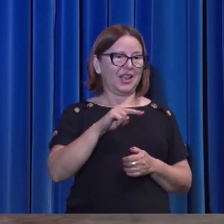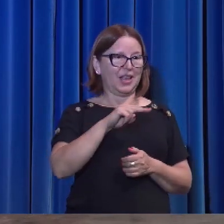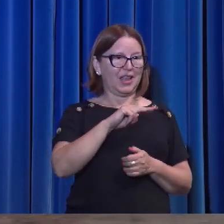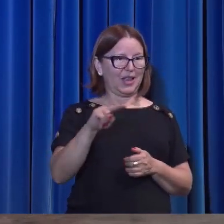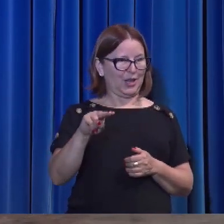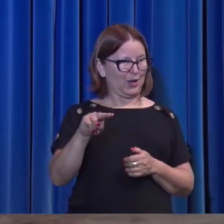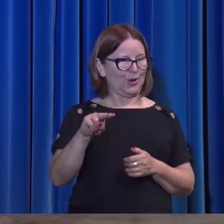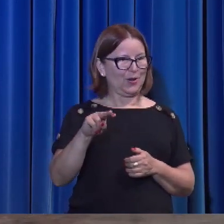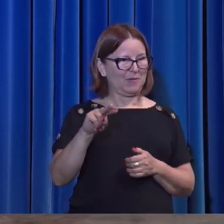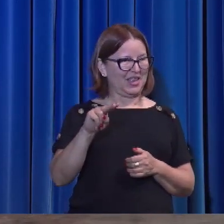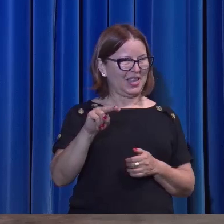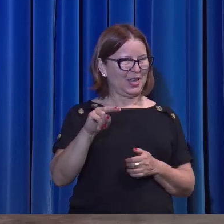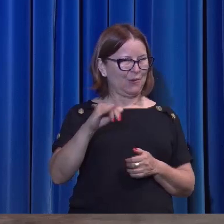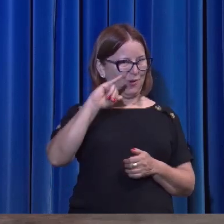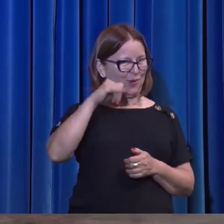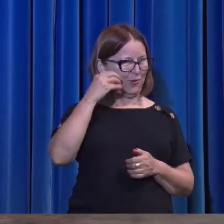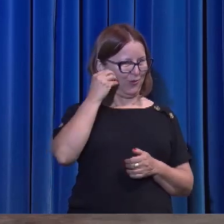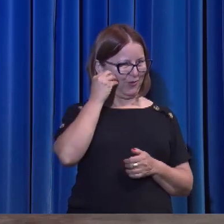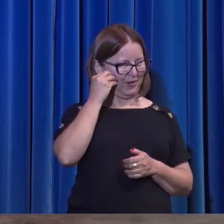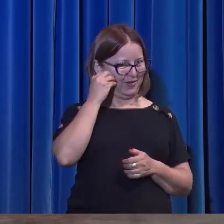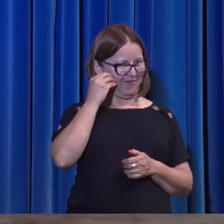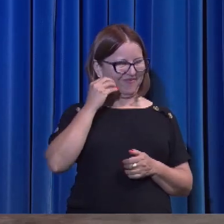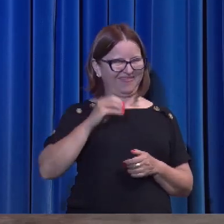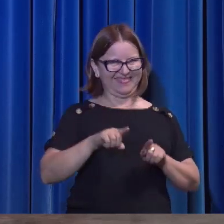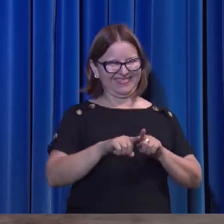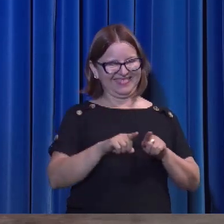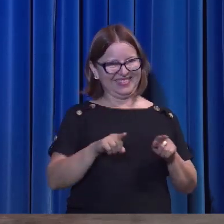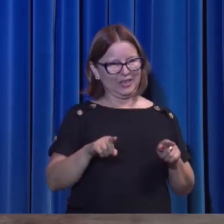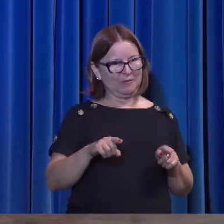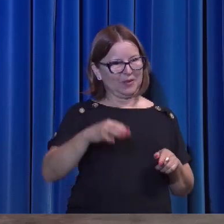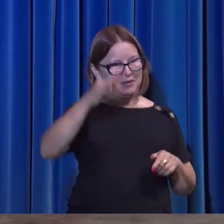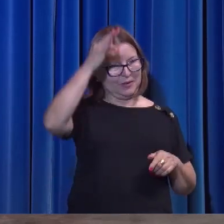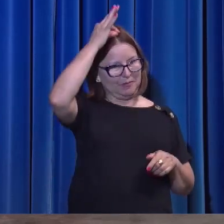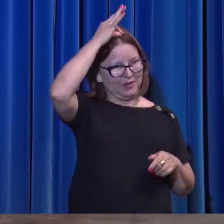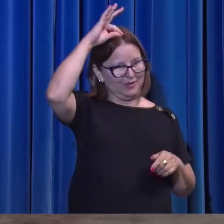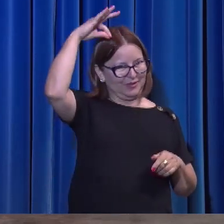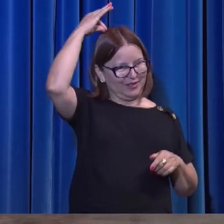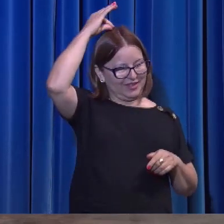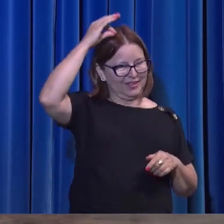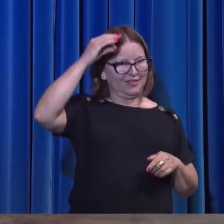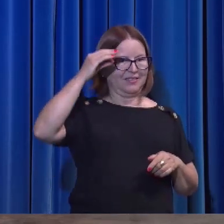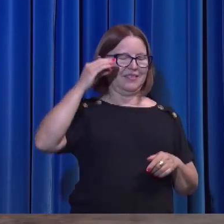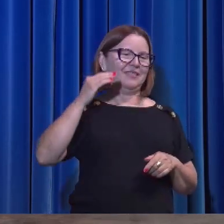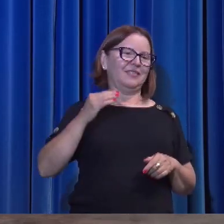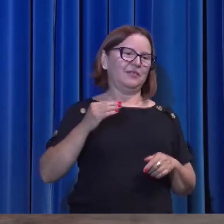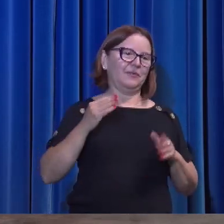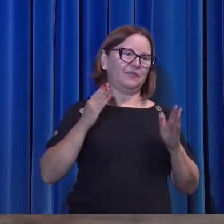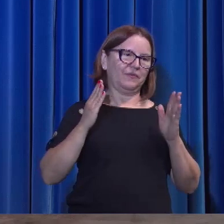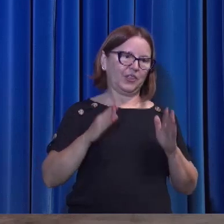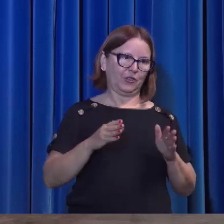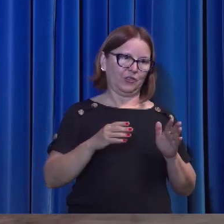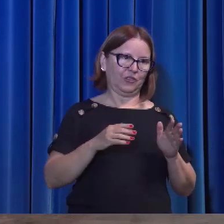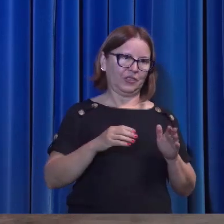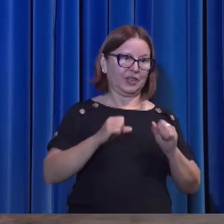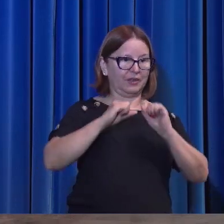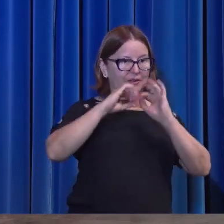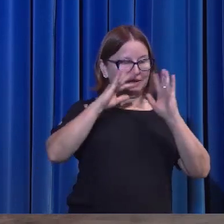Mas o Espírito Santo de Deus gentilmente distingue, não o Iscariotes.